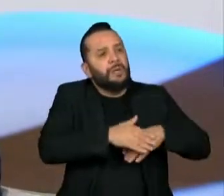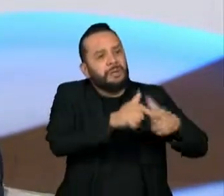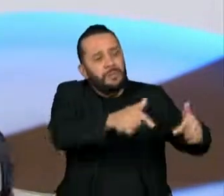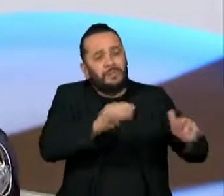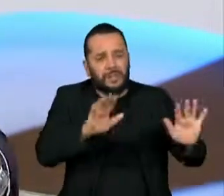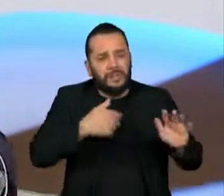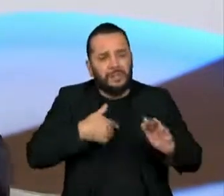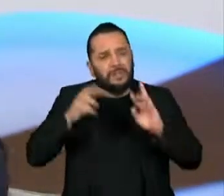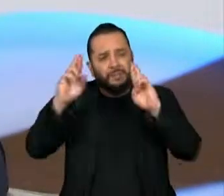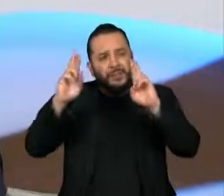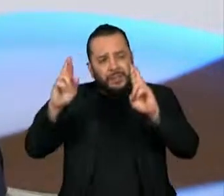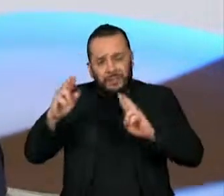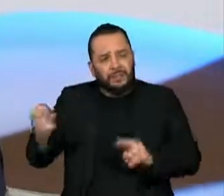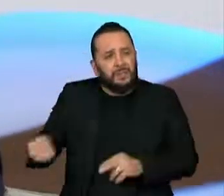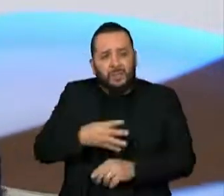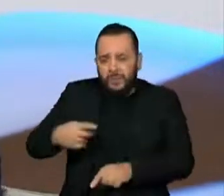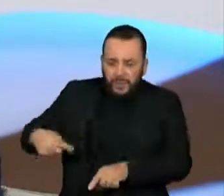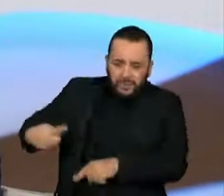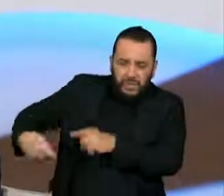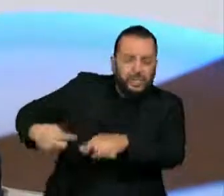de fazê-lo como nós nós tentamos lá, enquanto nós tínhamos...